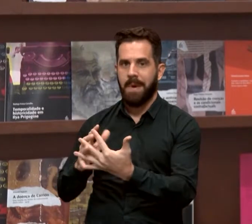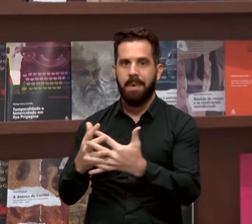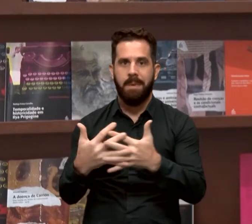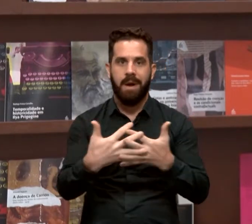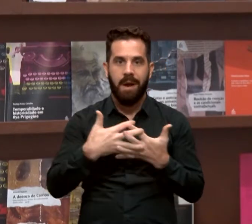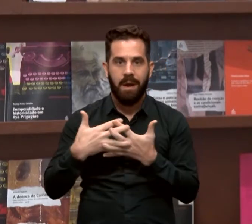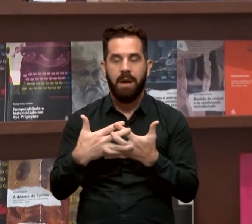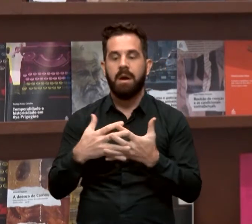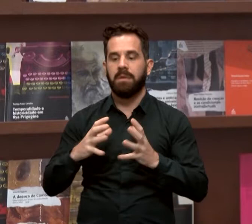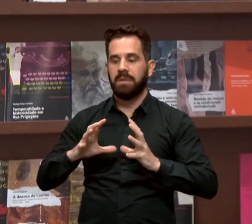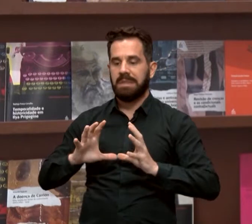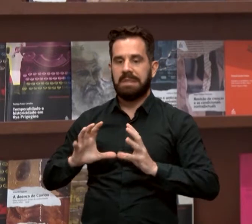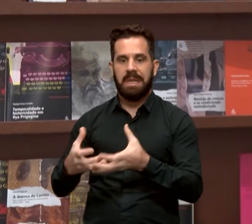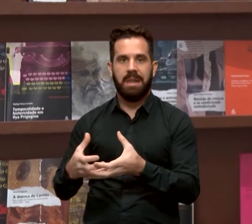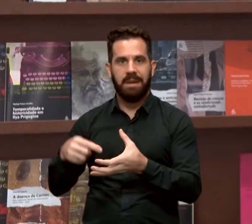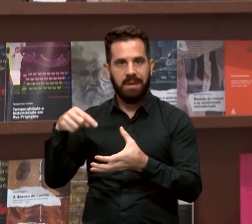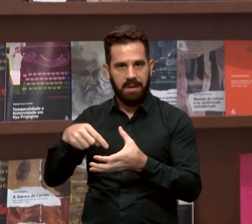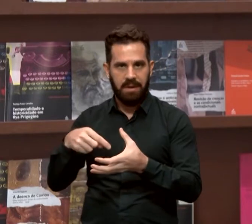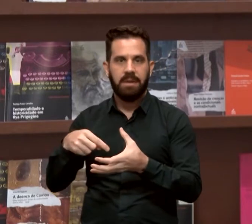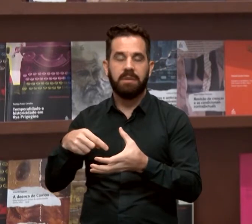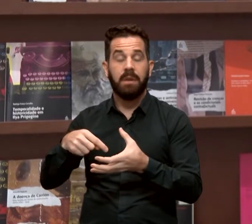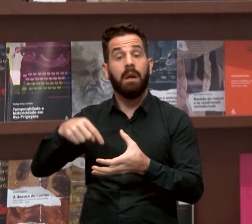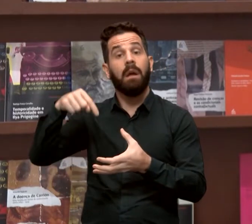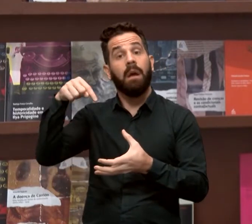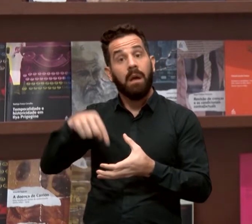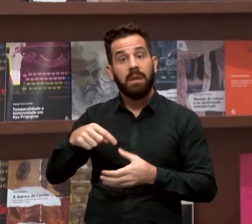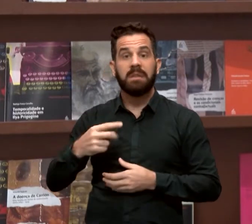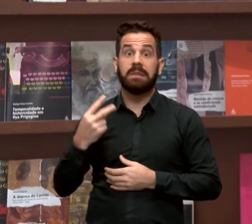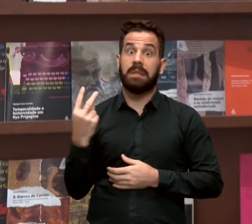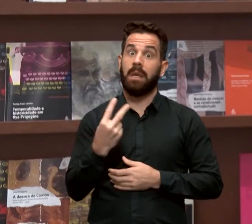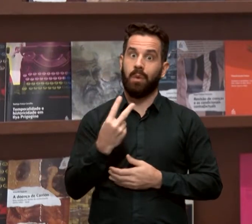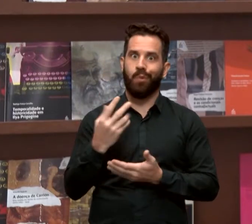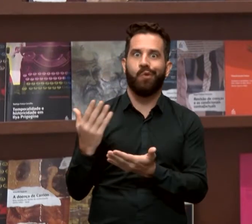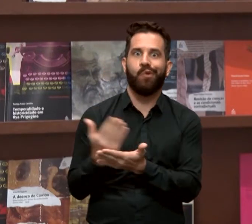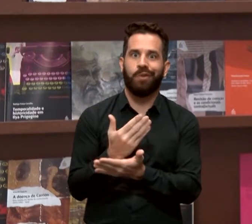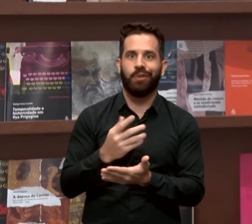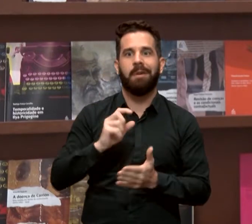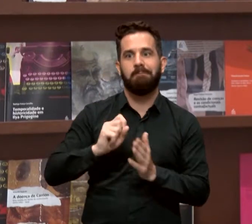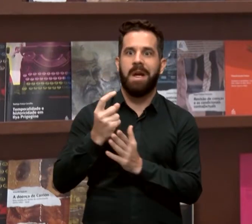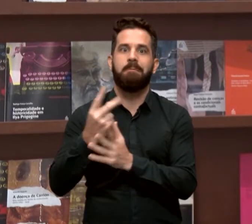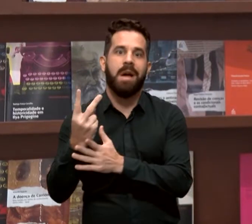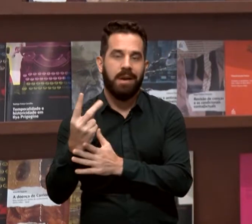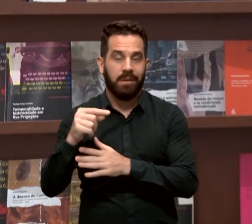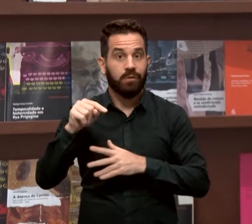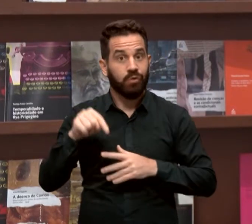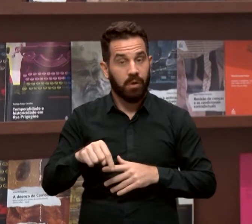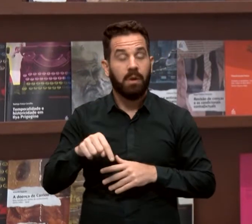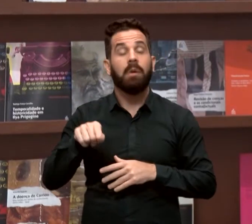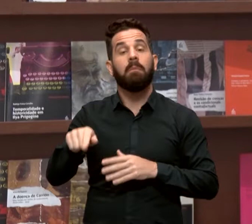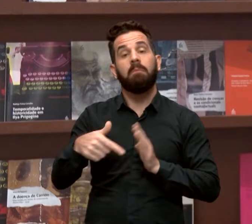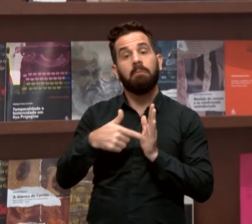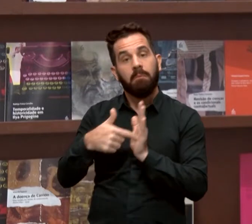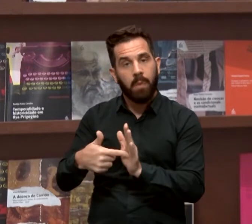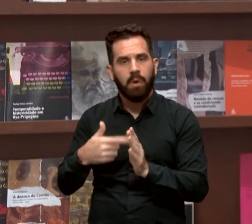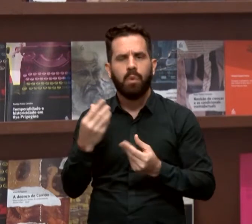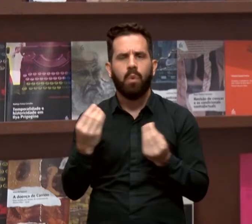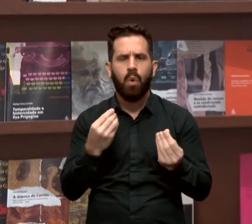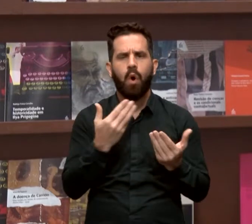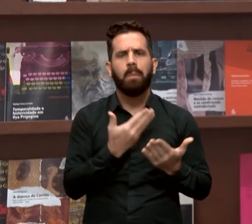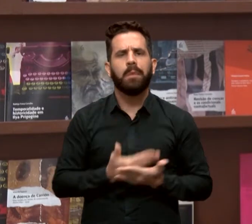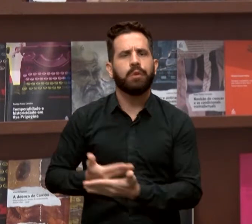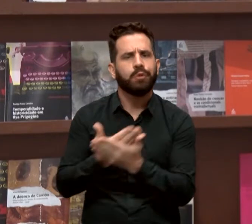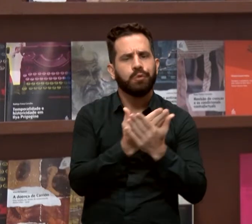história. Em sua segunda edição, a obra demonstra a relevância dos estudos etnográficos criteriosos, a